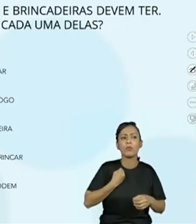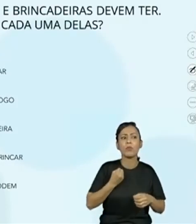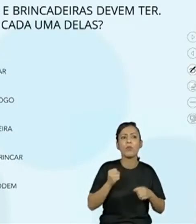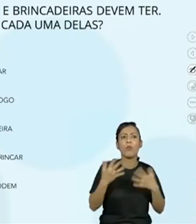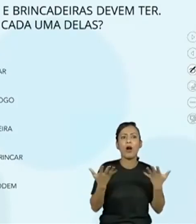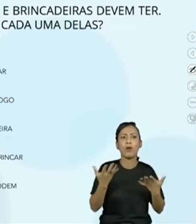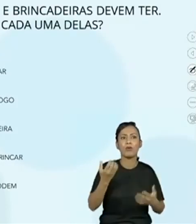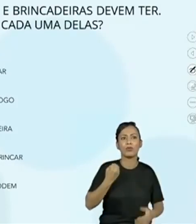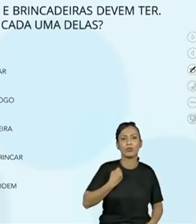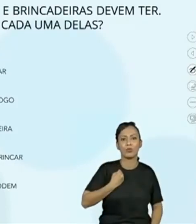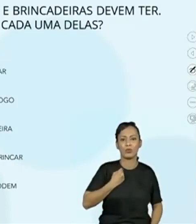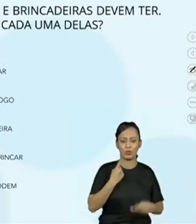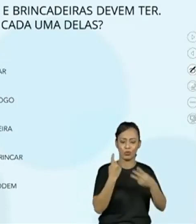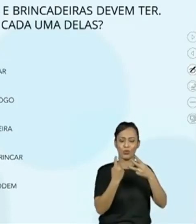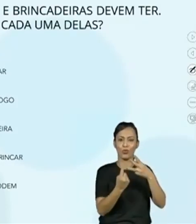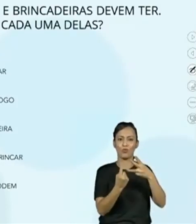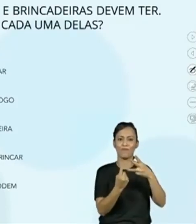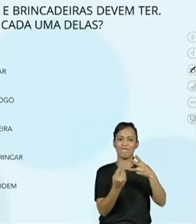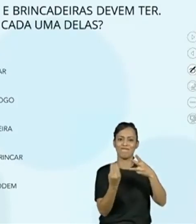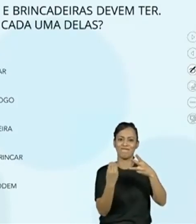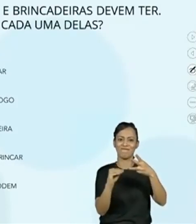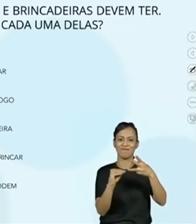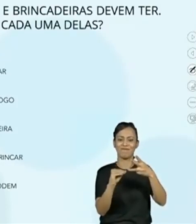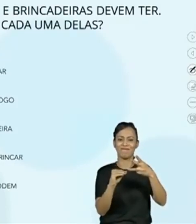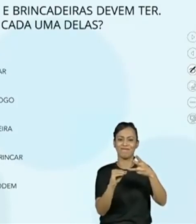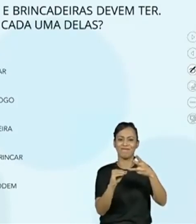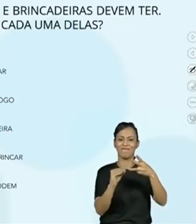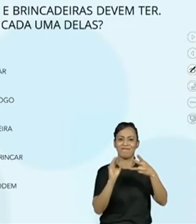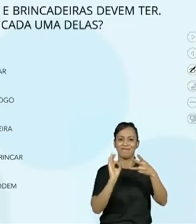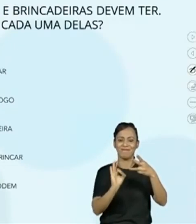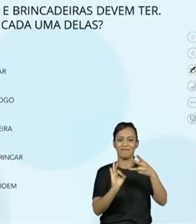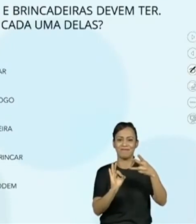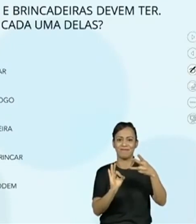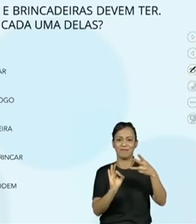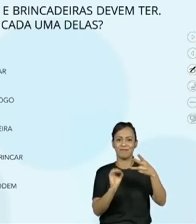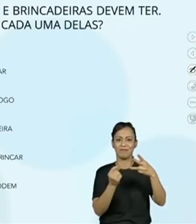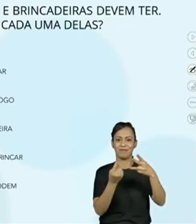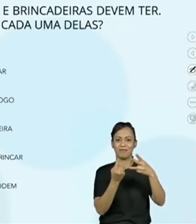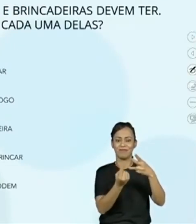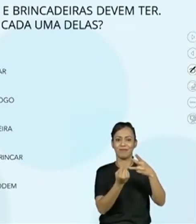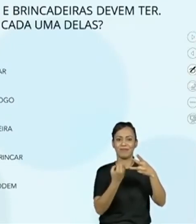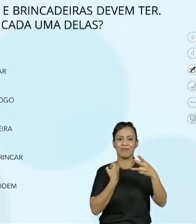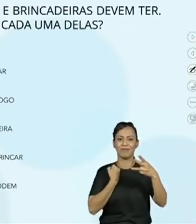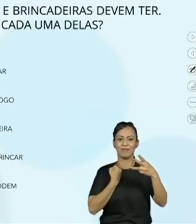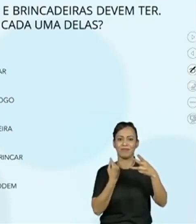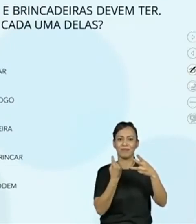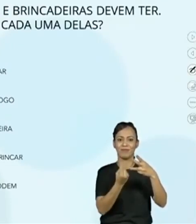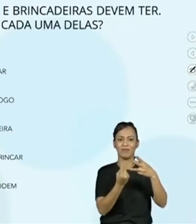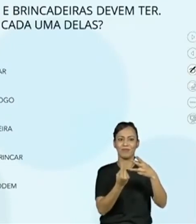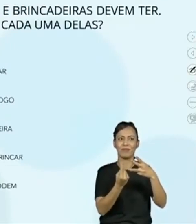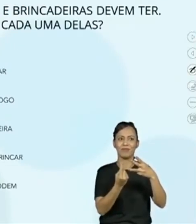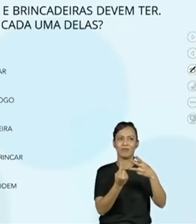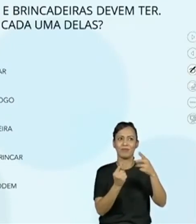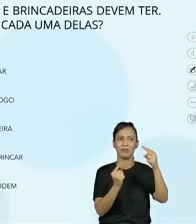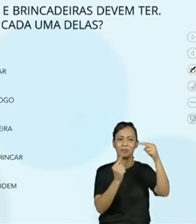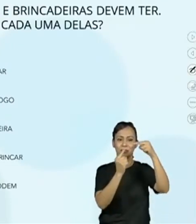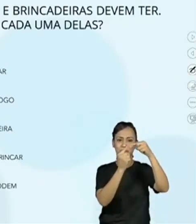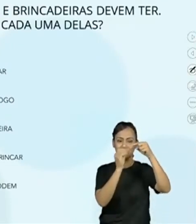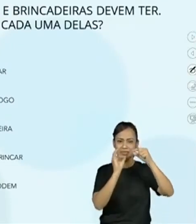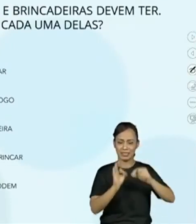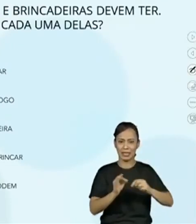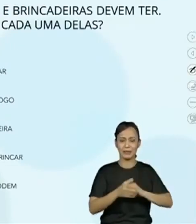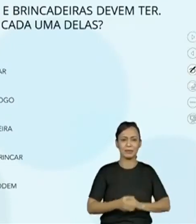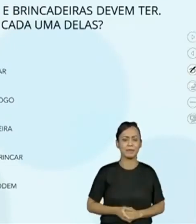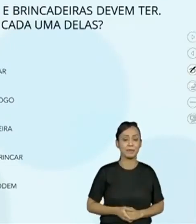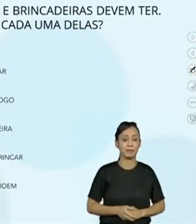Exatamente. Então, o número 1, o título, informa o nome da brincadeira. Vamos agora